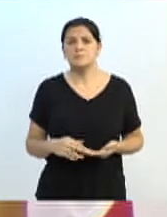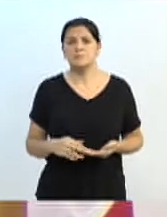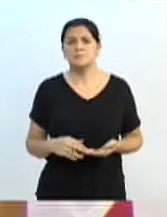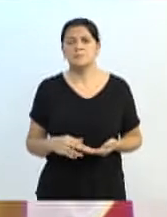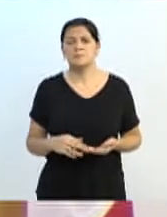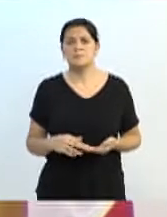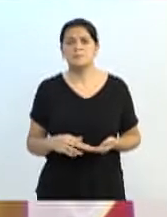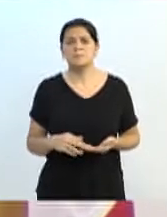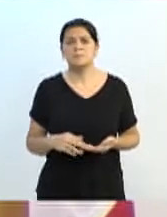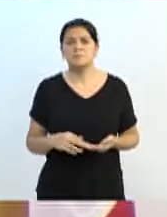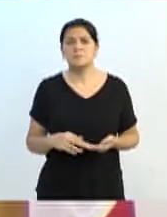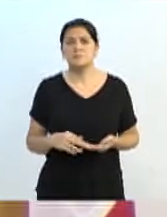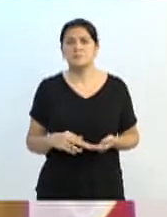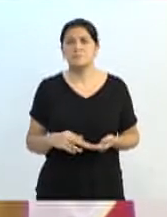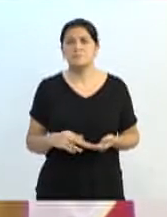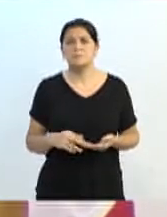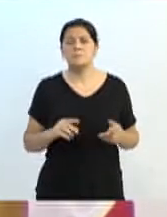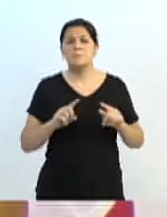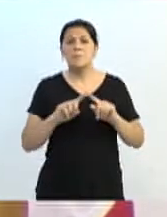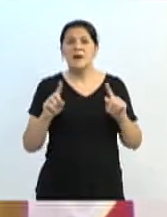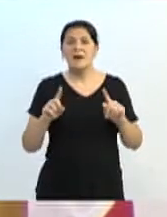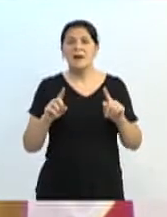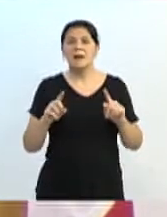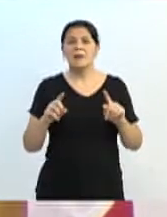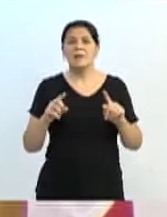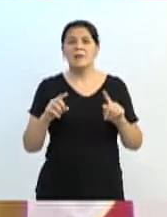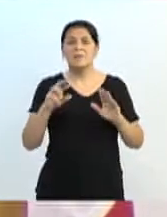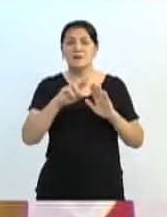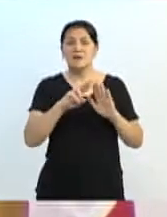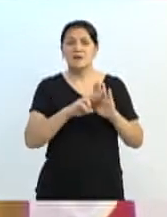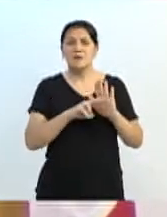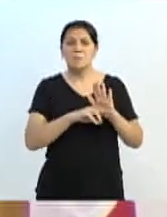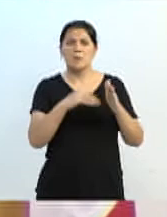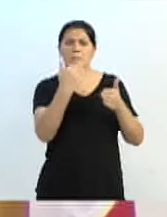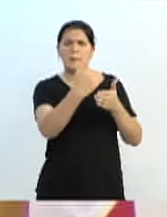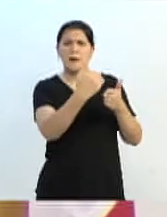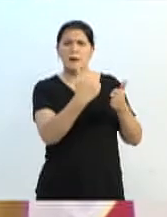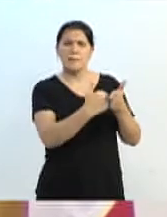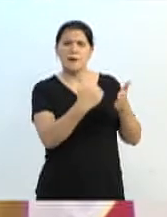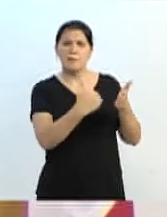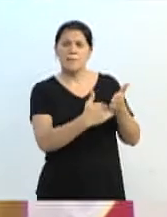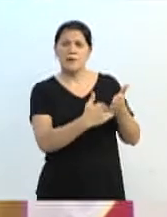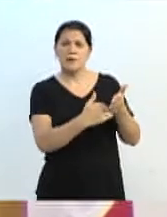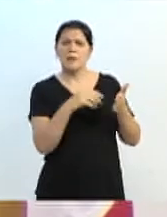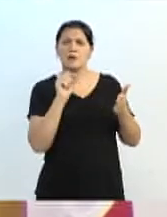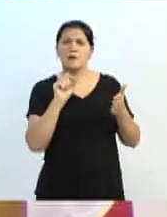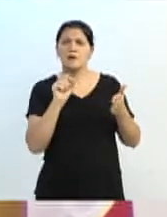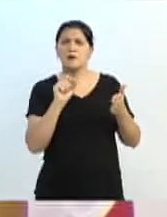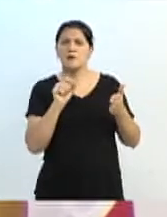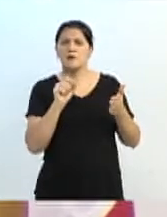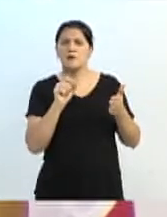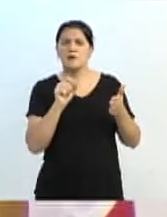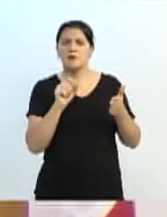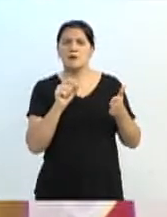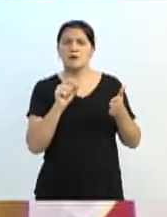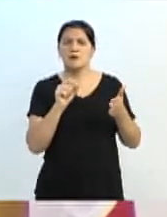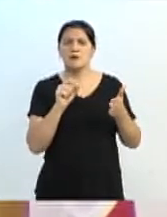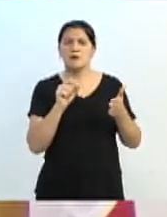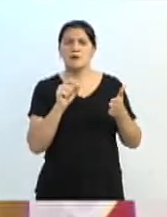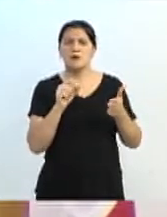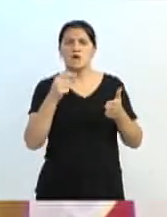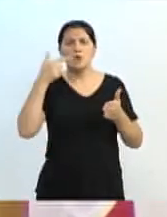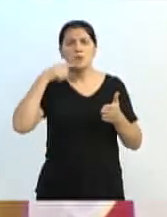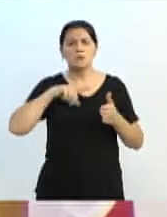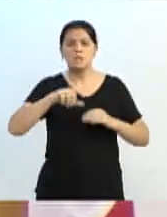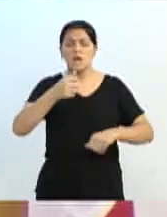urbano. Mas os três aditivos foram para quê? Para fazer a racionalidade e a economia dos